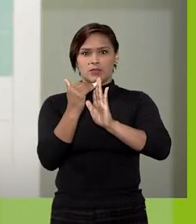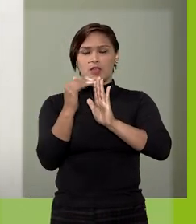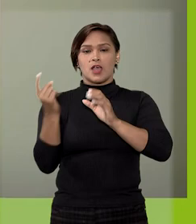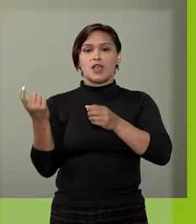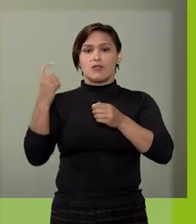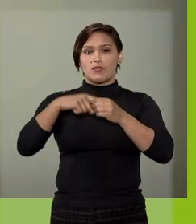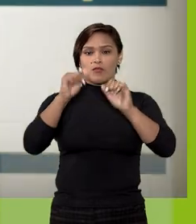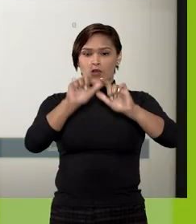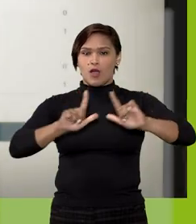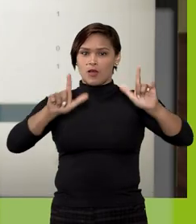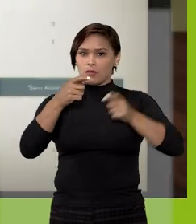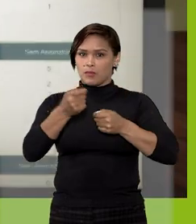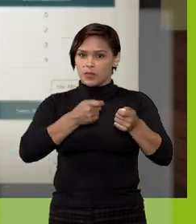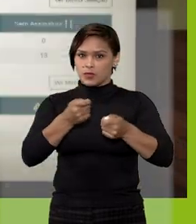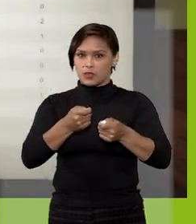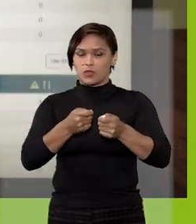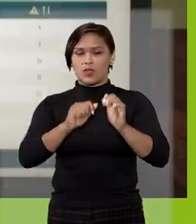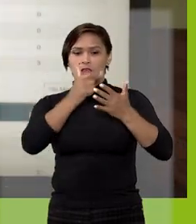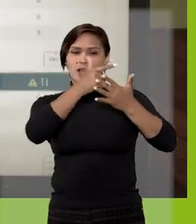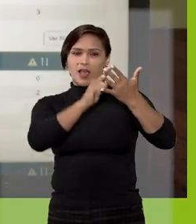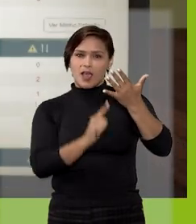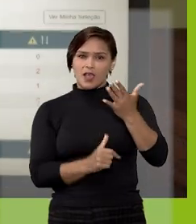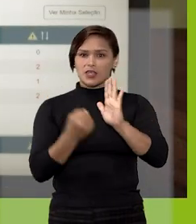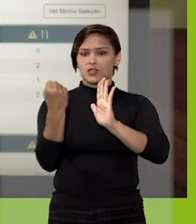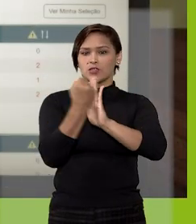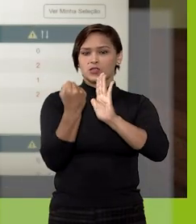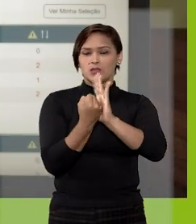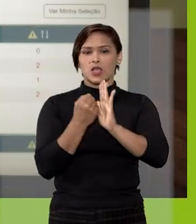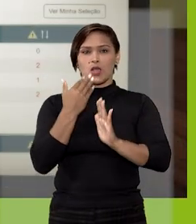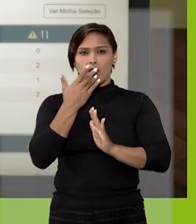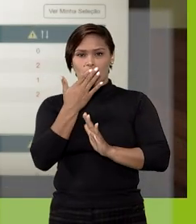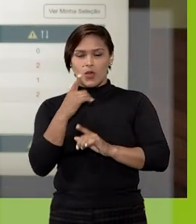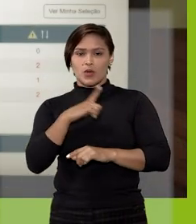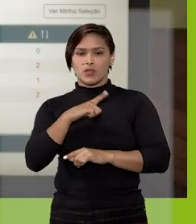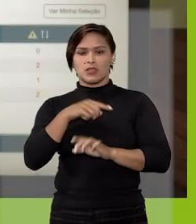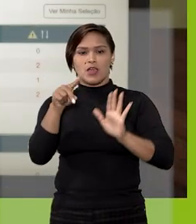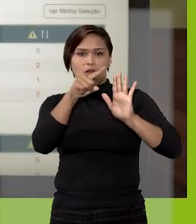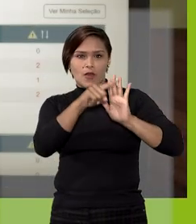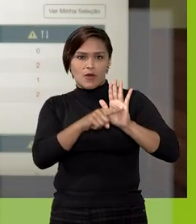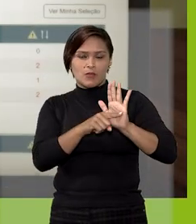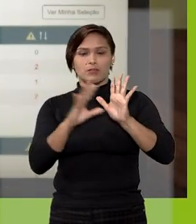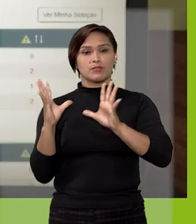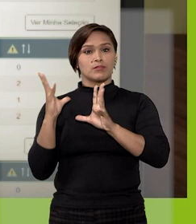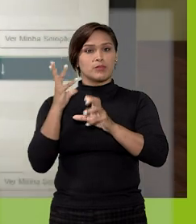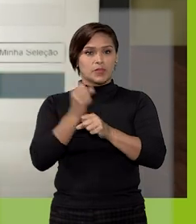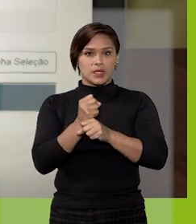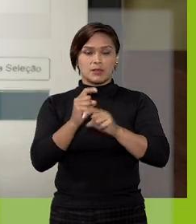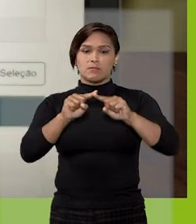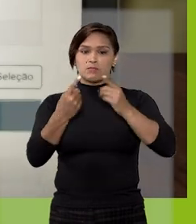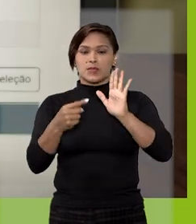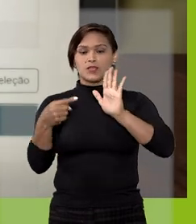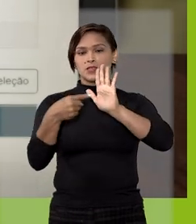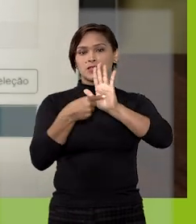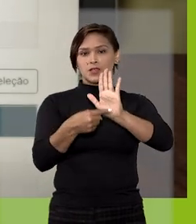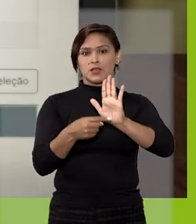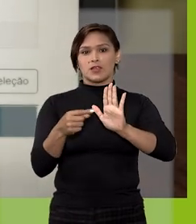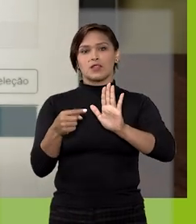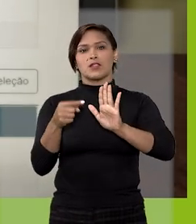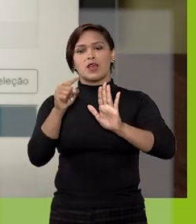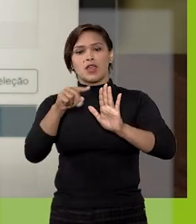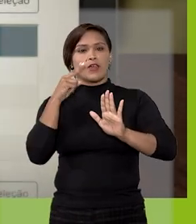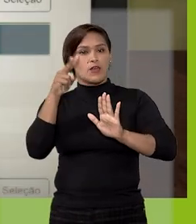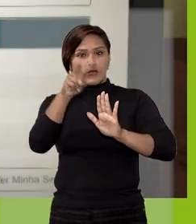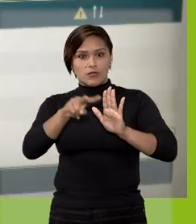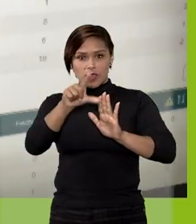Retornando no Painel de Controle, a lista dos marcadores criados na unidade permanece completa. Mas, ao clicar em Ver minha